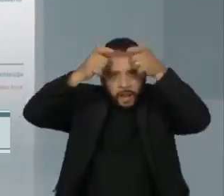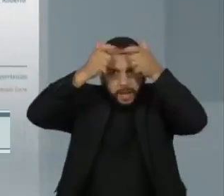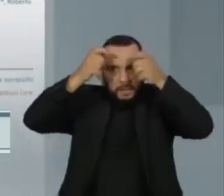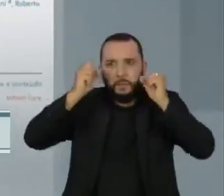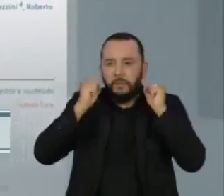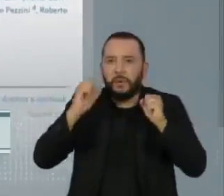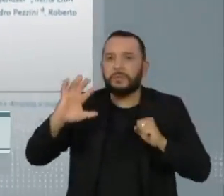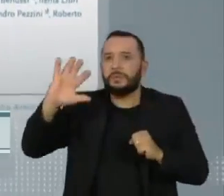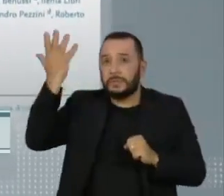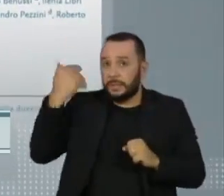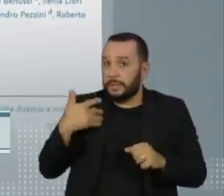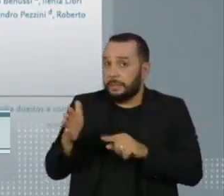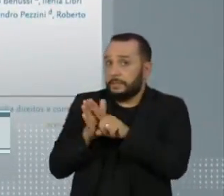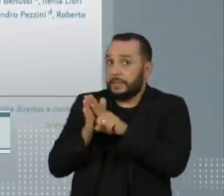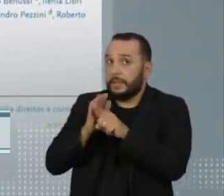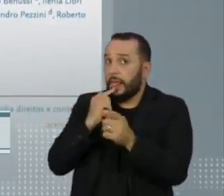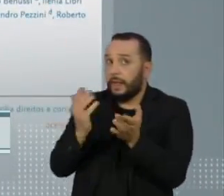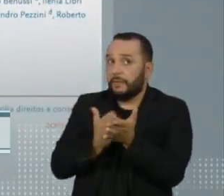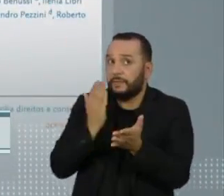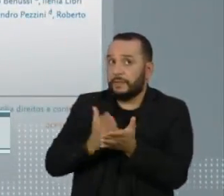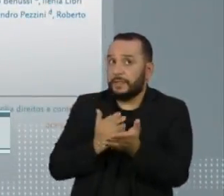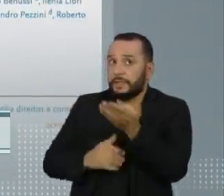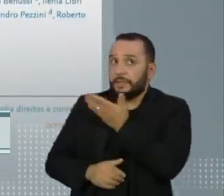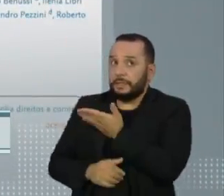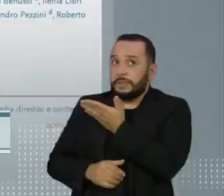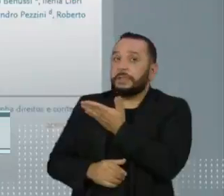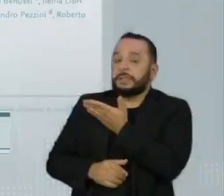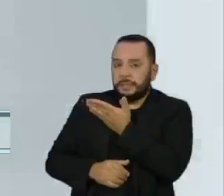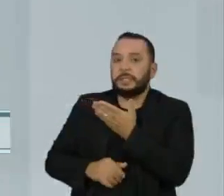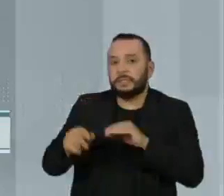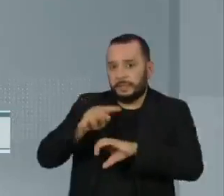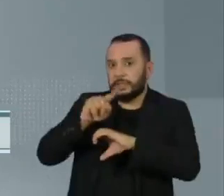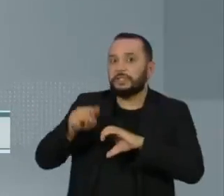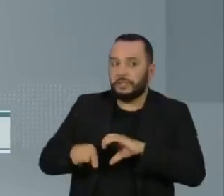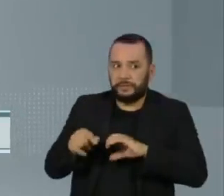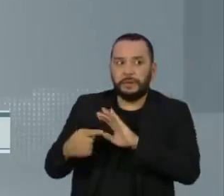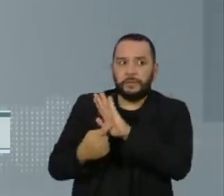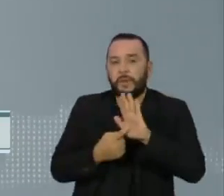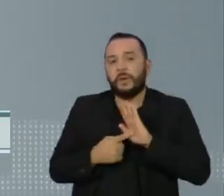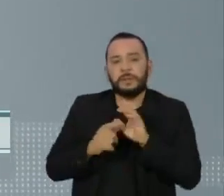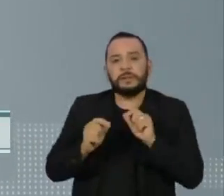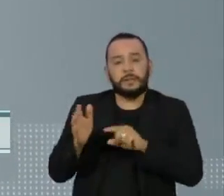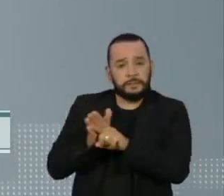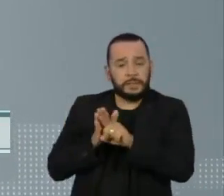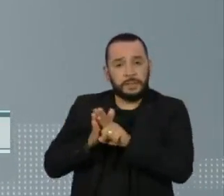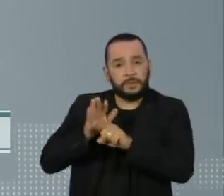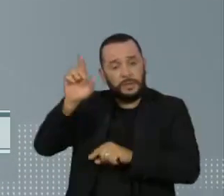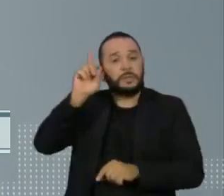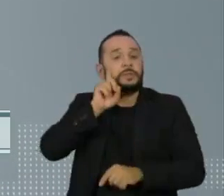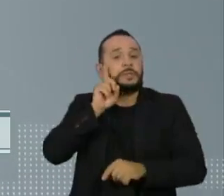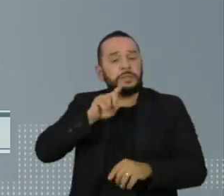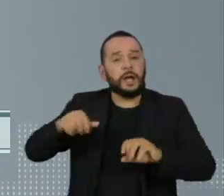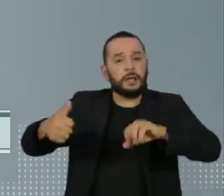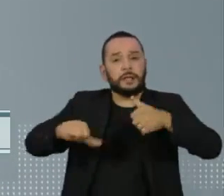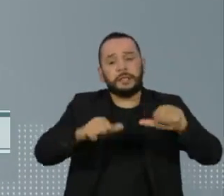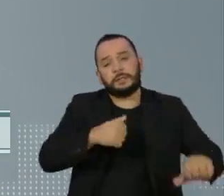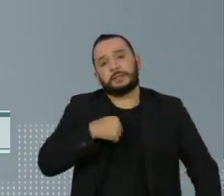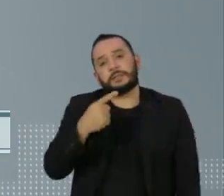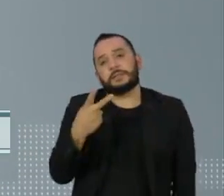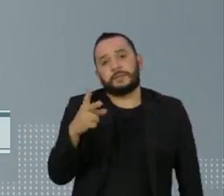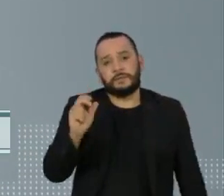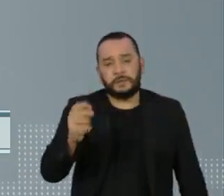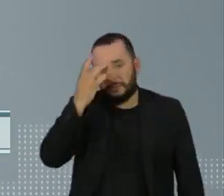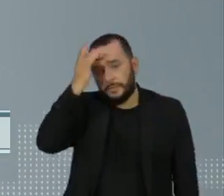O estudo foi publicado nesta revista científica especializada. Os pesquisadores norte-americanos analisaram 120